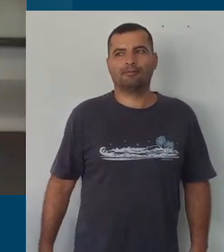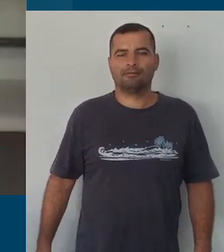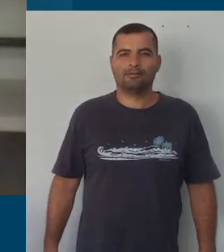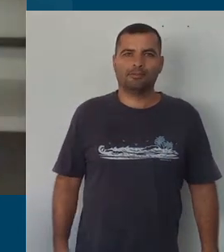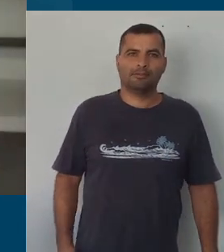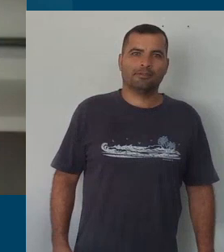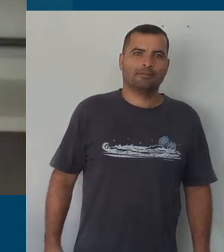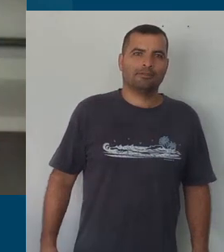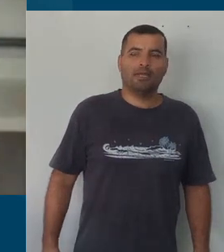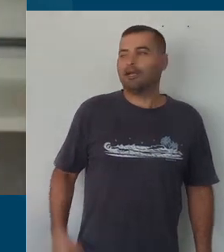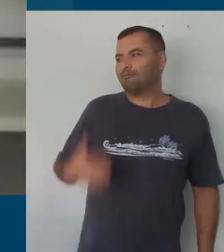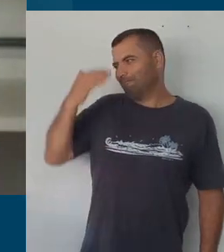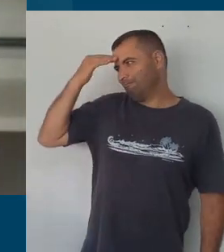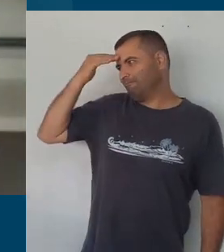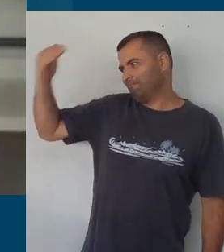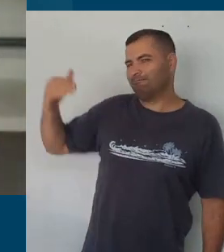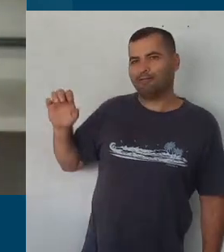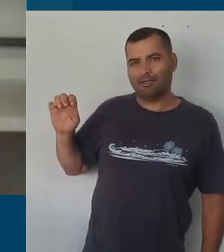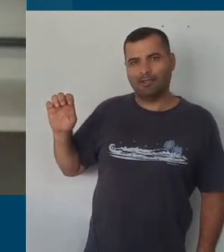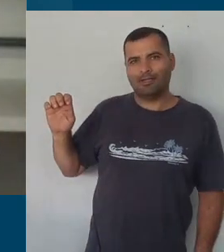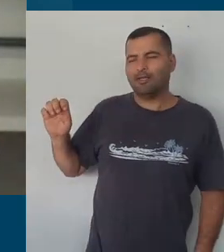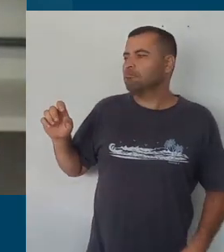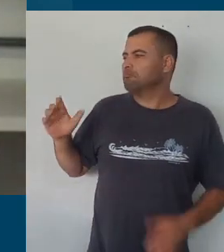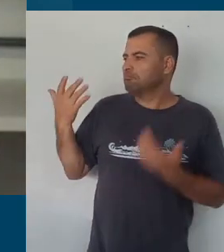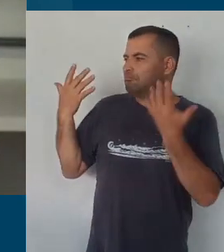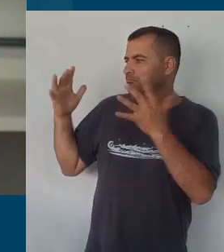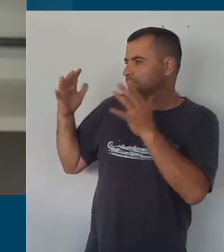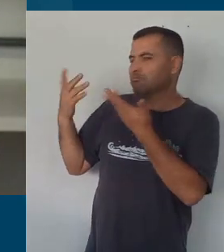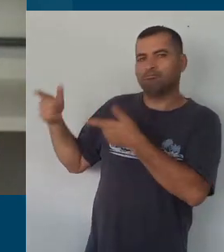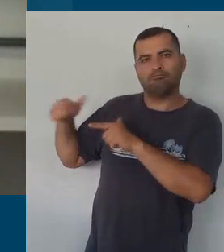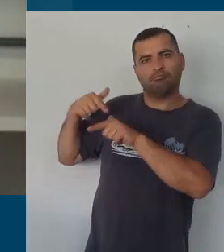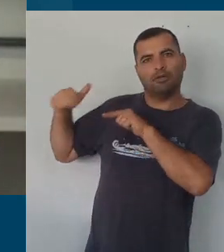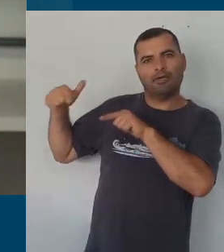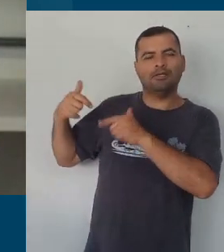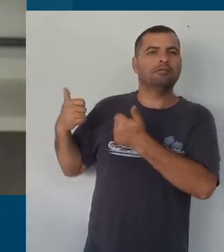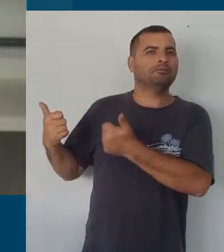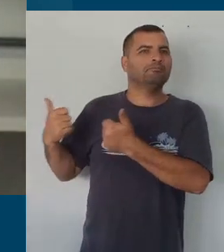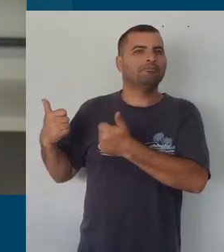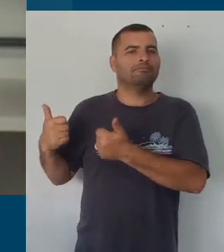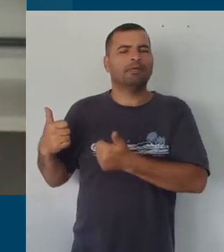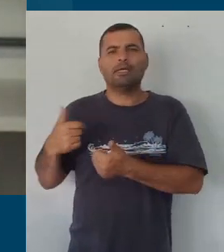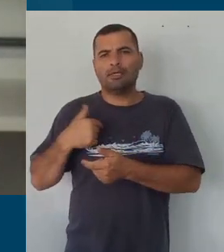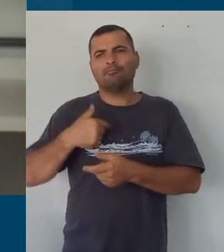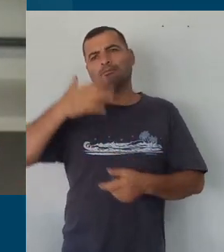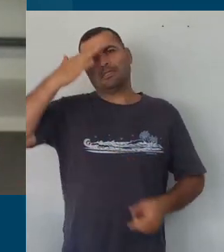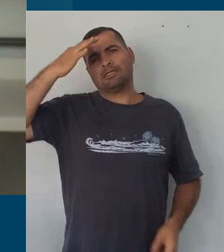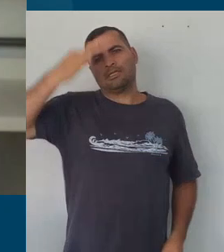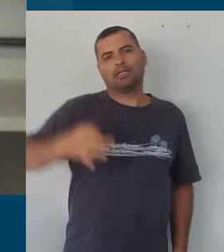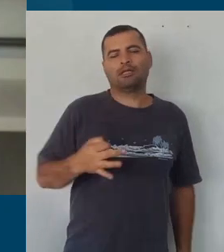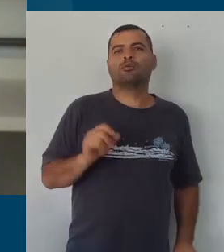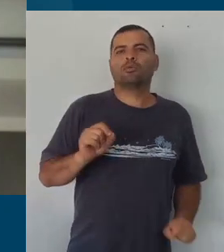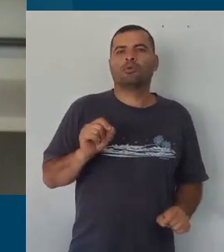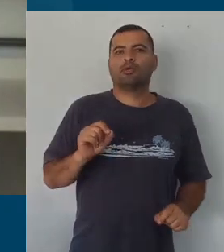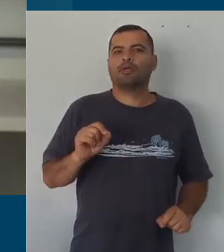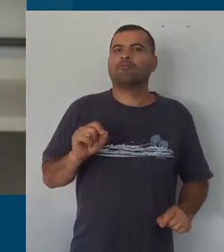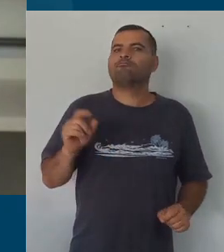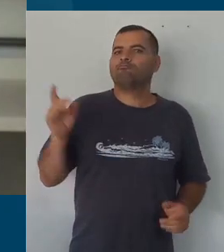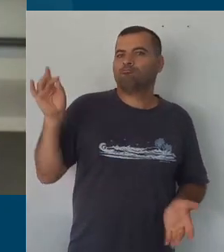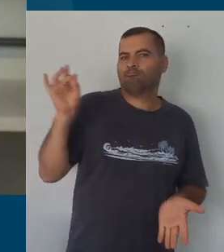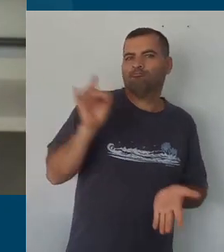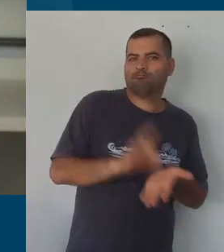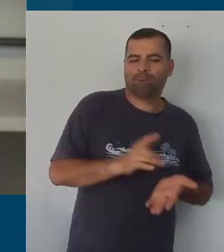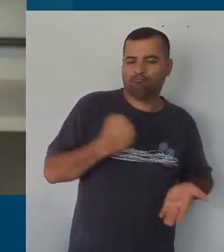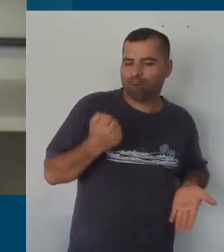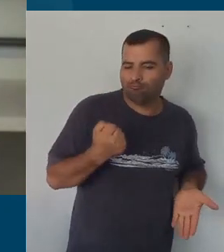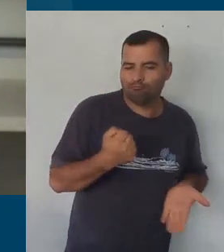Obrigado, Eliane, parabéns pelo trabalho, e a gente tem certeza que será uma grande contribuição para